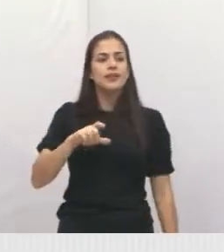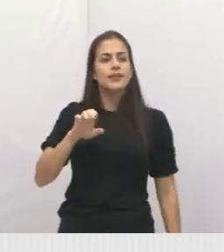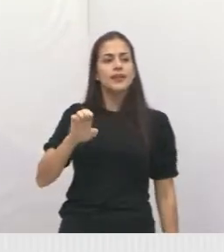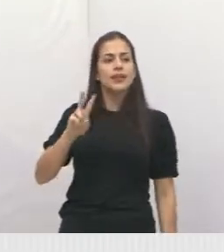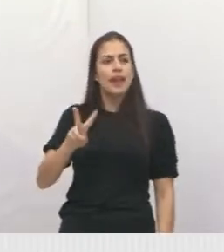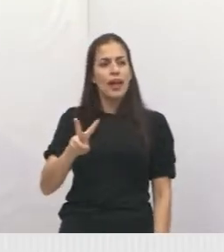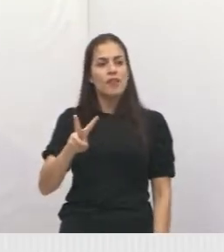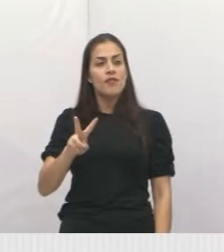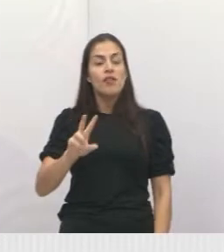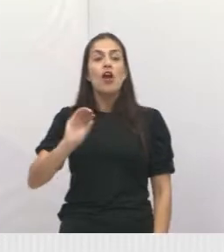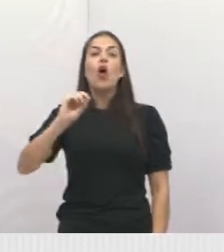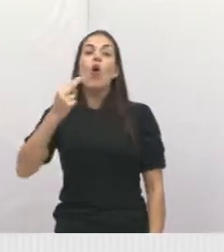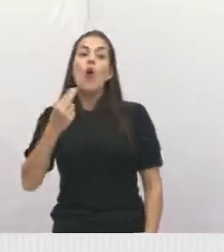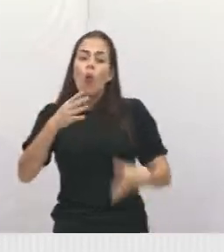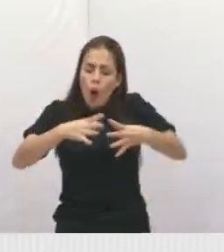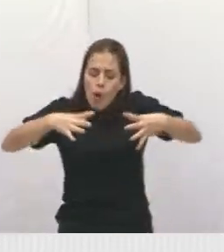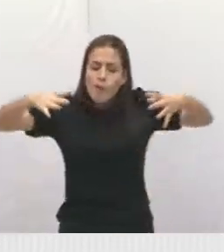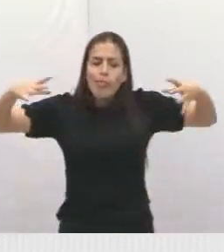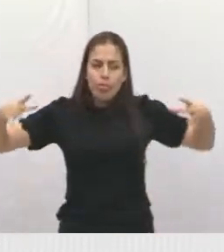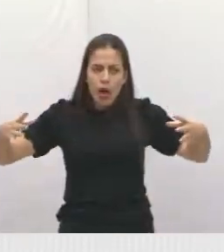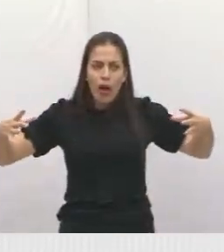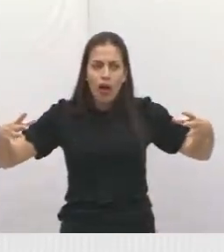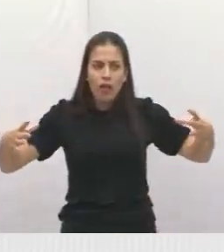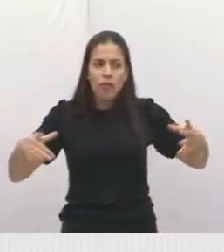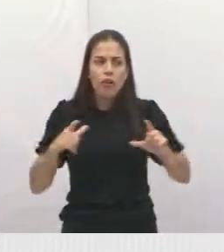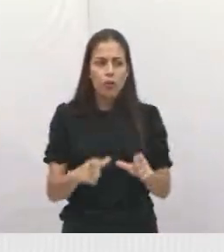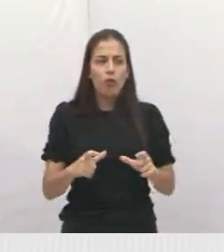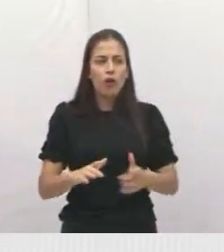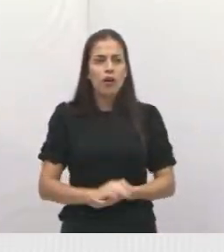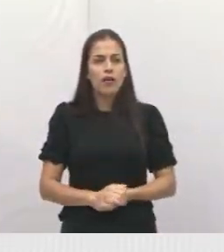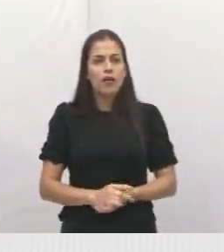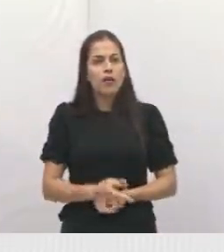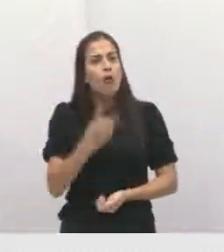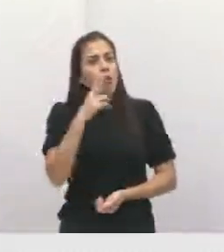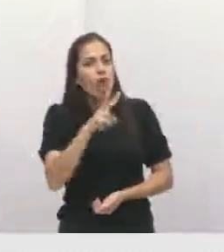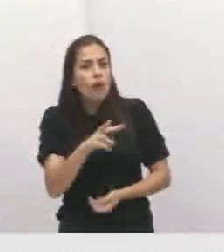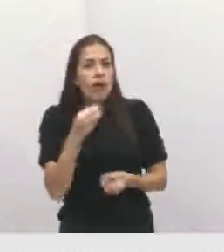amplo, maior. Olha lá. Mostra lá a situação como é que está. Aqui é uma escola.